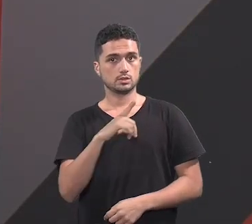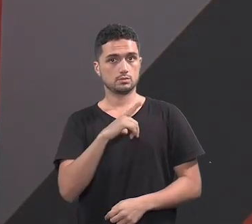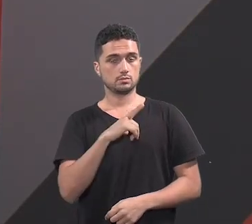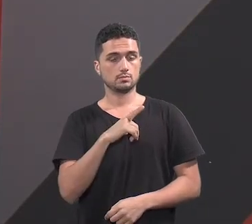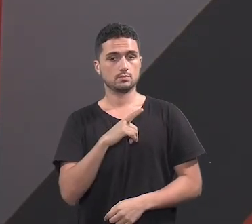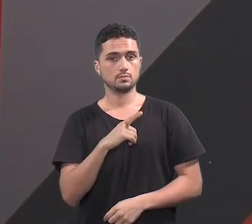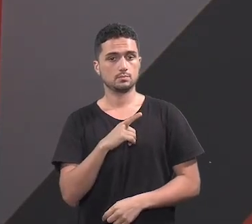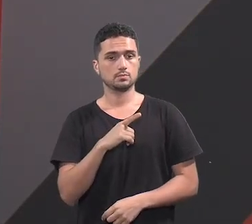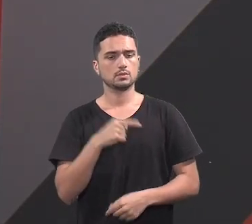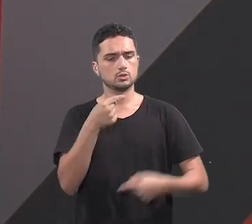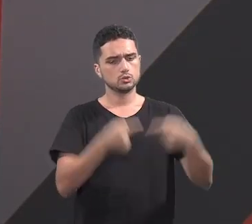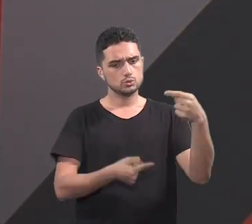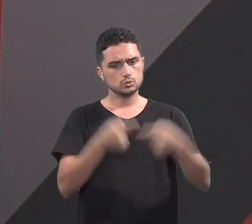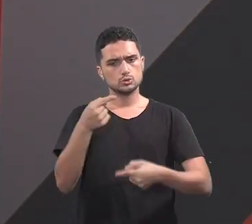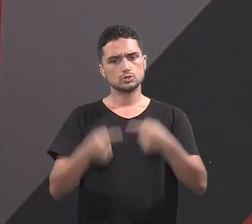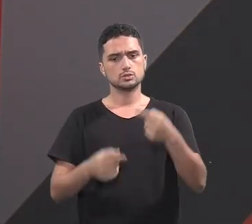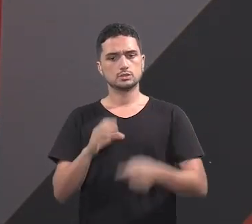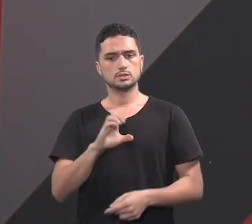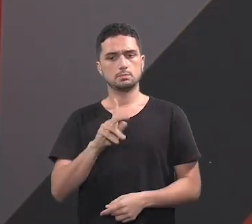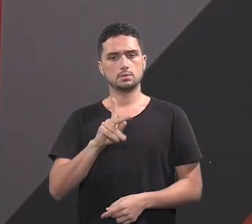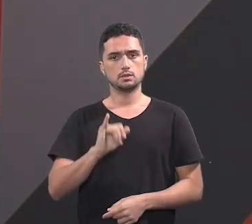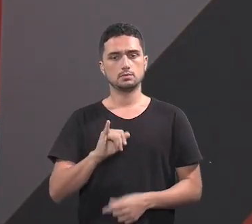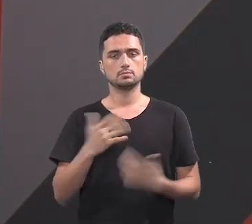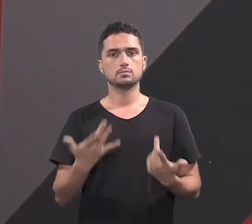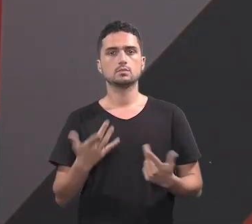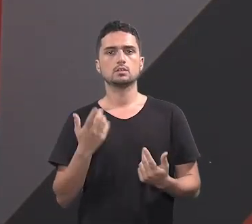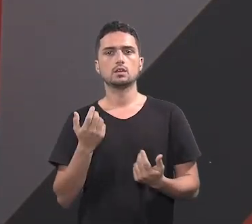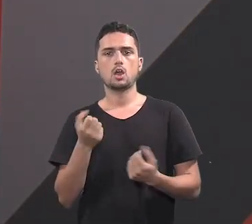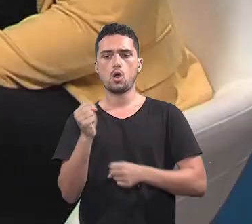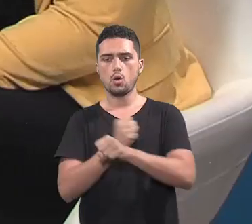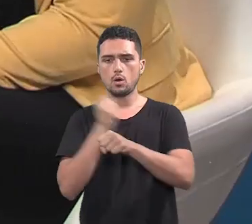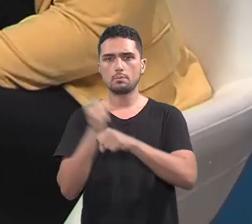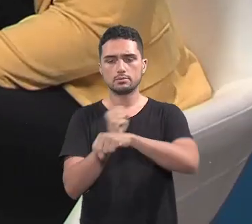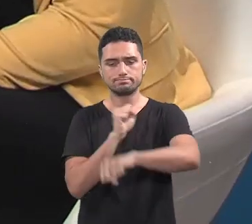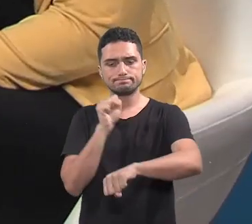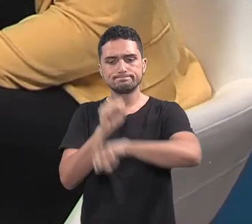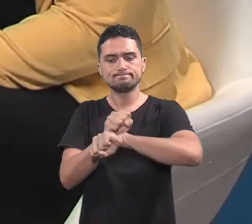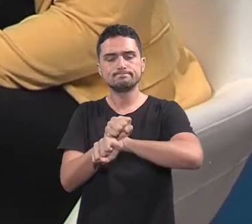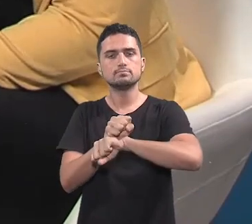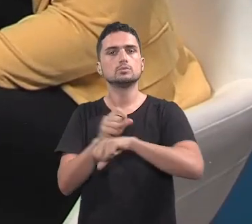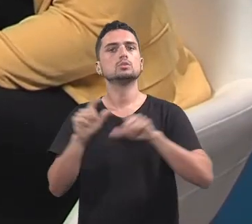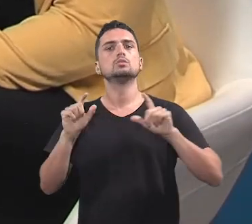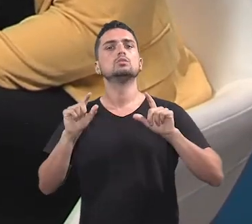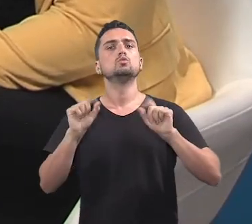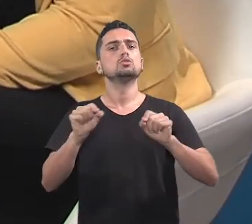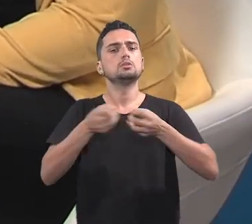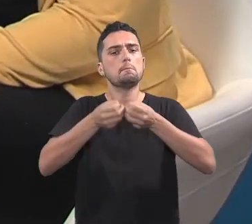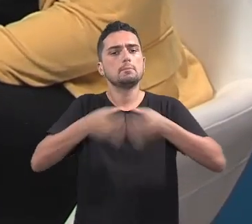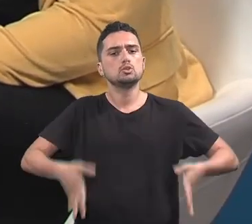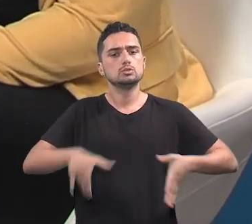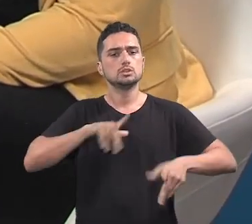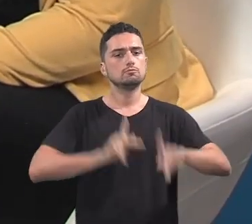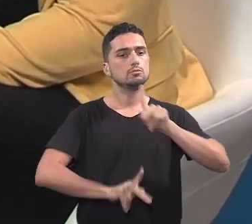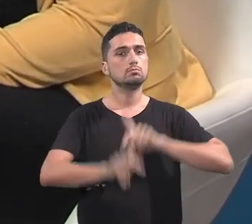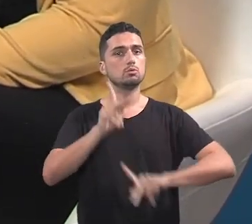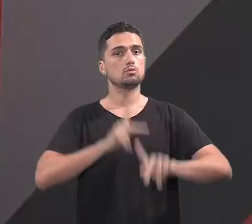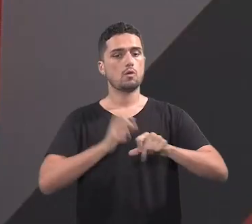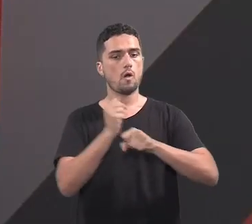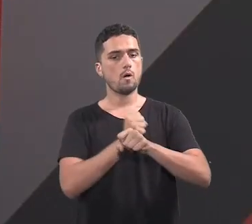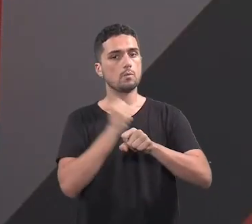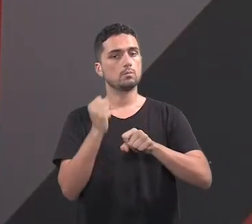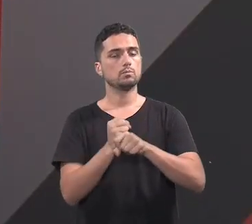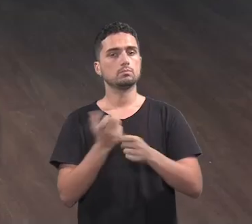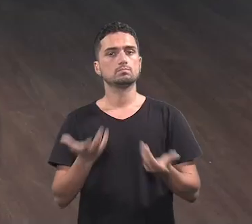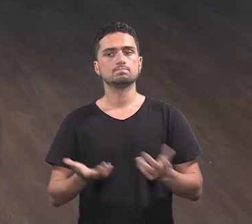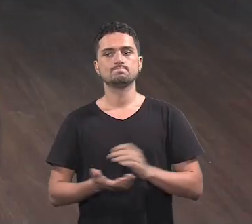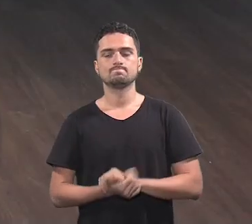fez para discutir esse tema. Deputado, a paralisação das obras hoje está gerando que impactos para a população no entorno dessa obra?